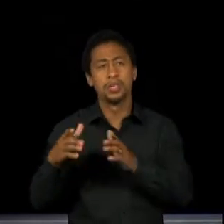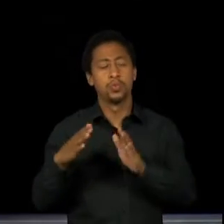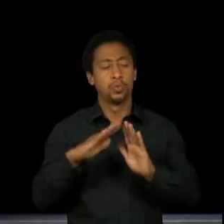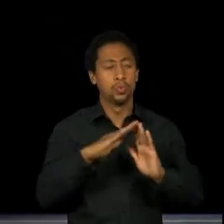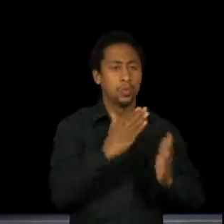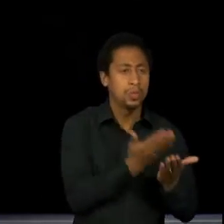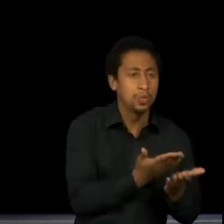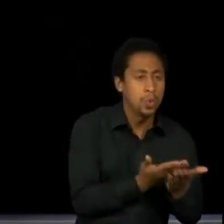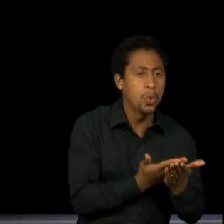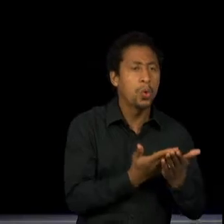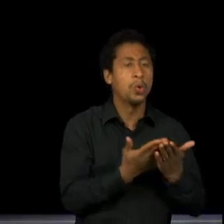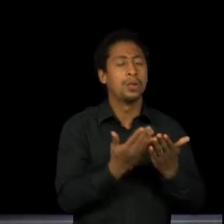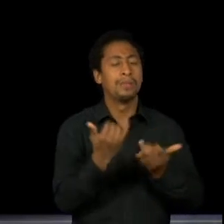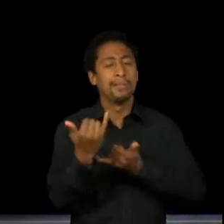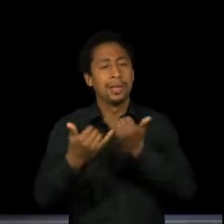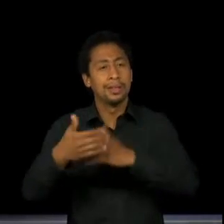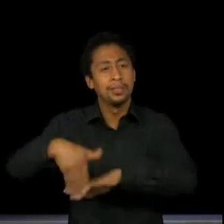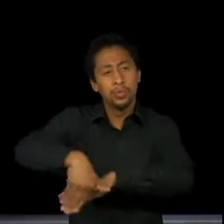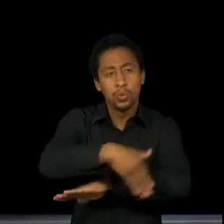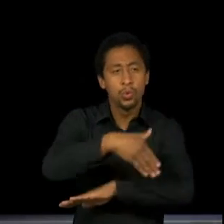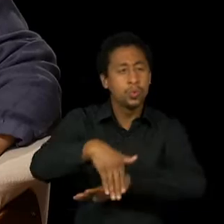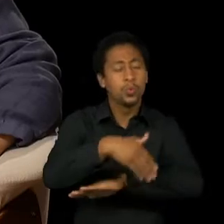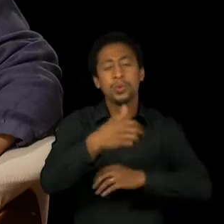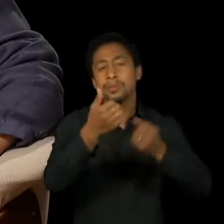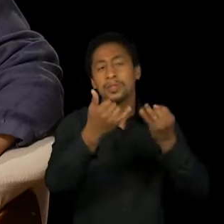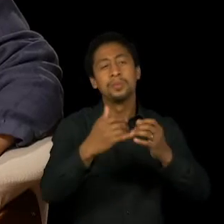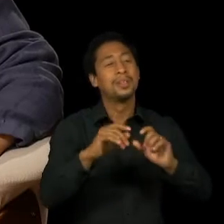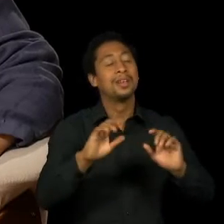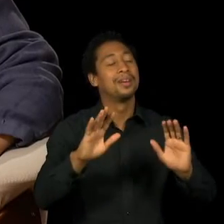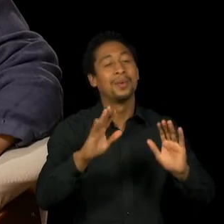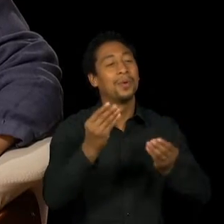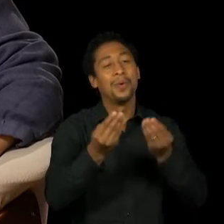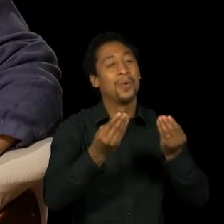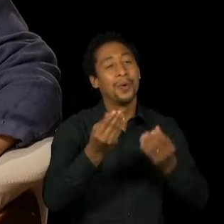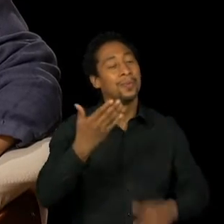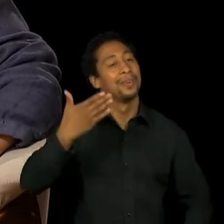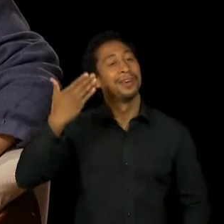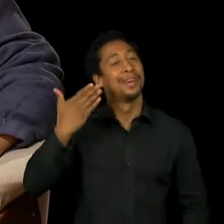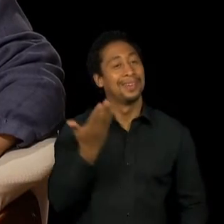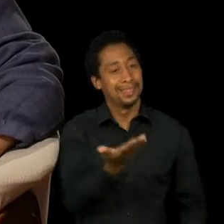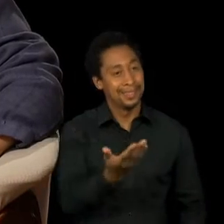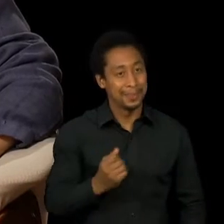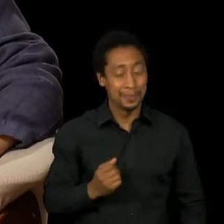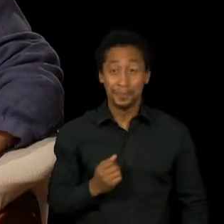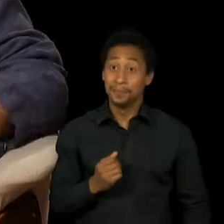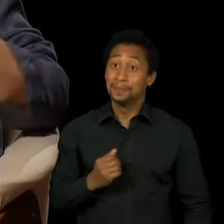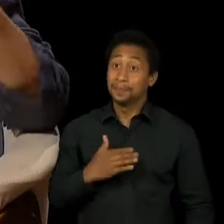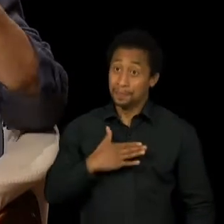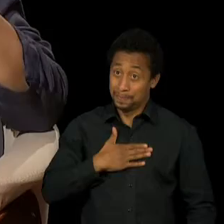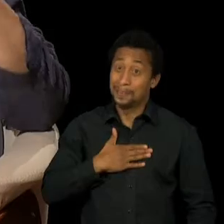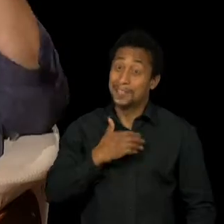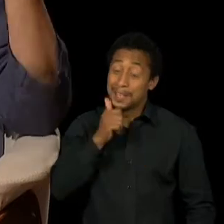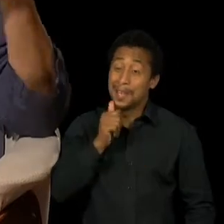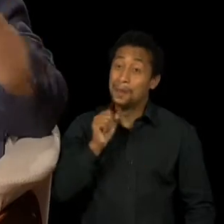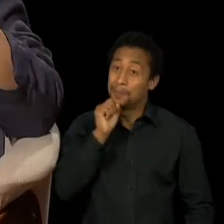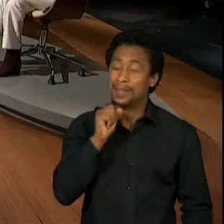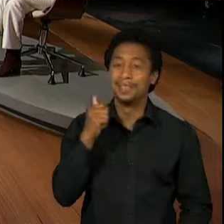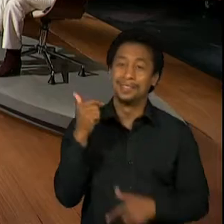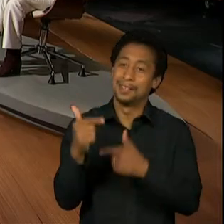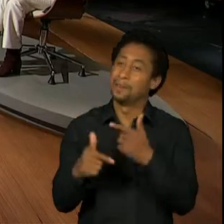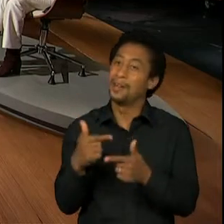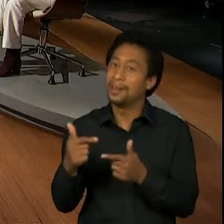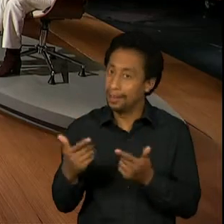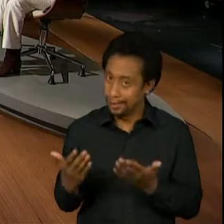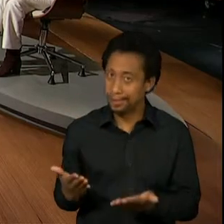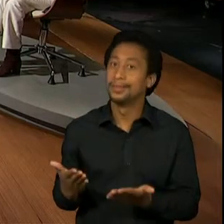esse período? Que lembranças você tem dessa época? É, porque minha mãe trabalhava muito, teatro, teatro-oficina.